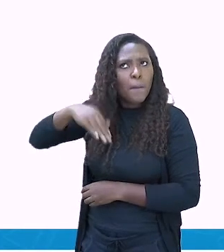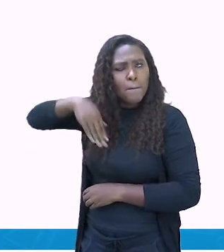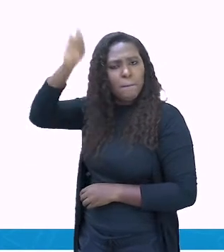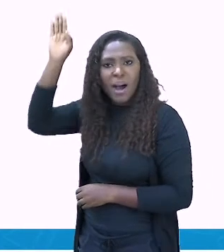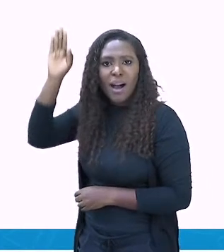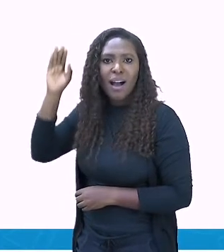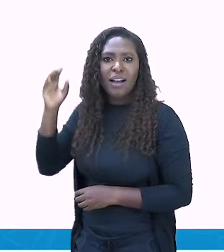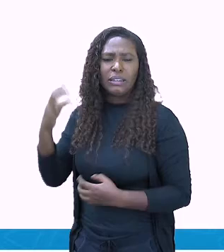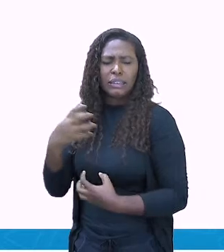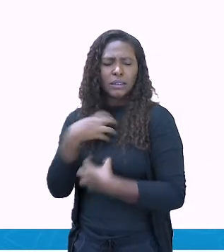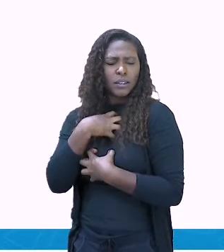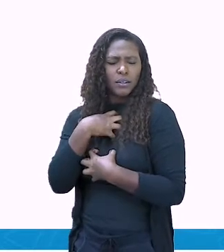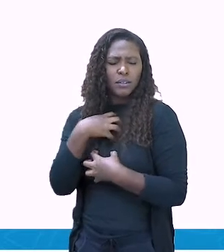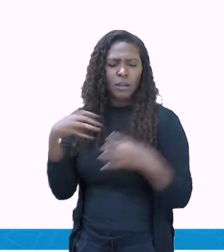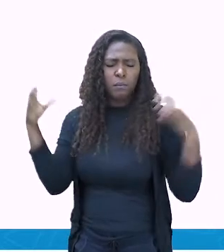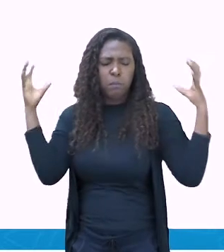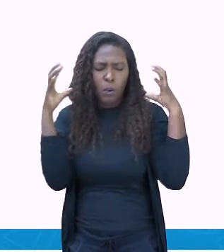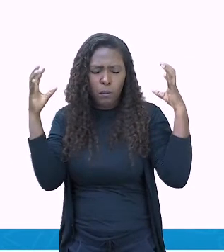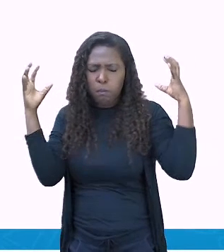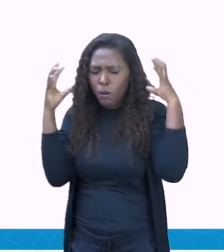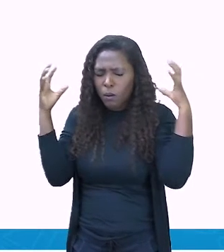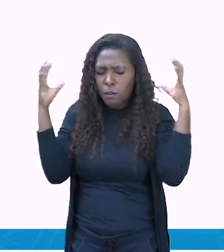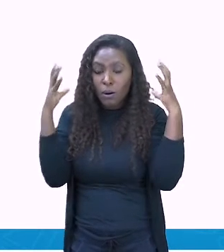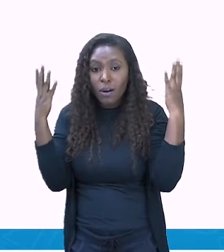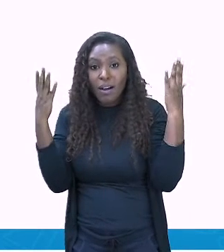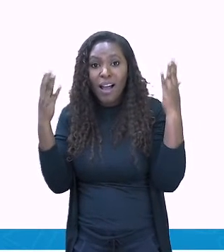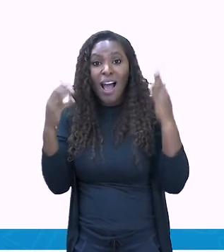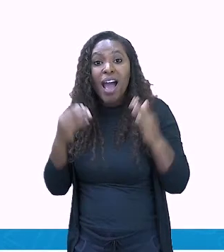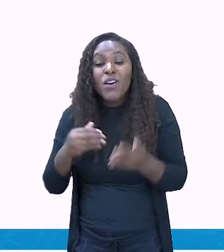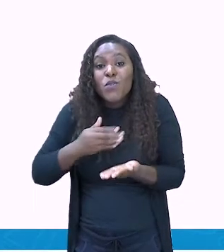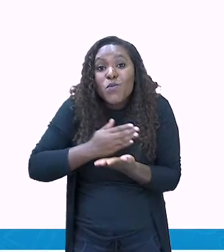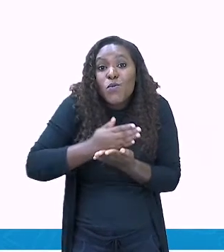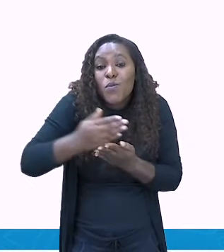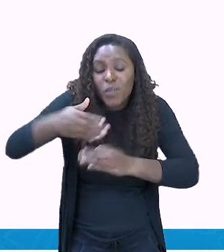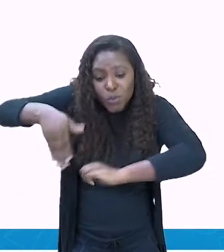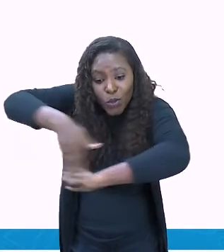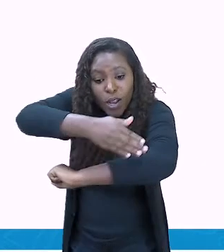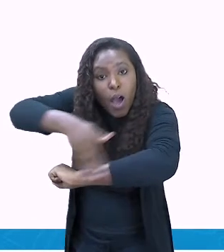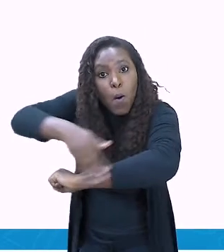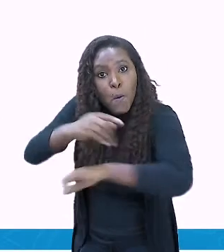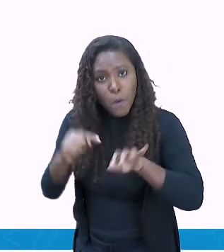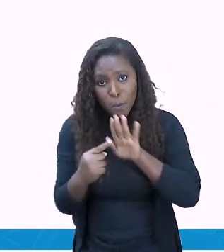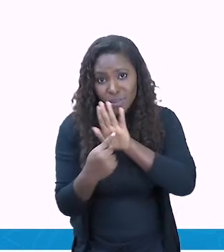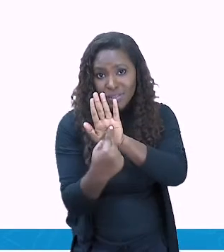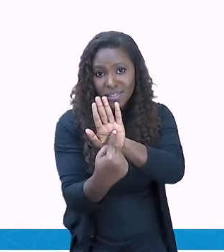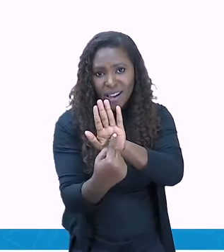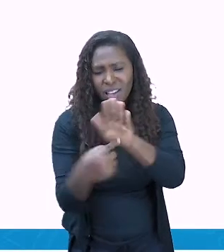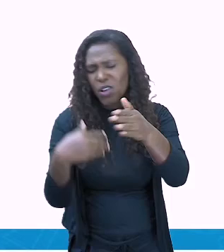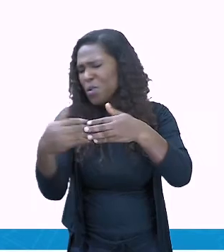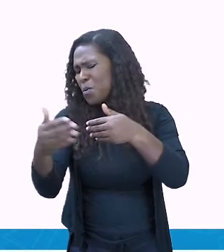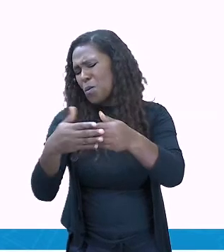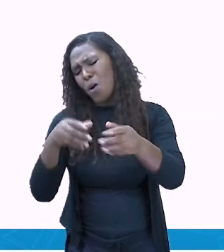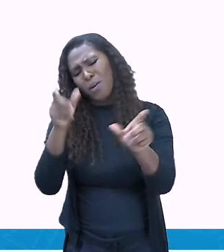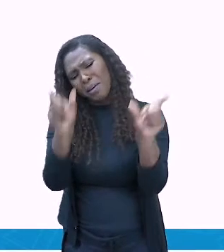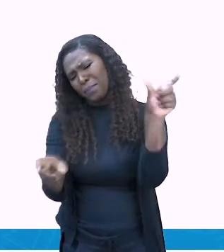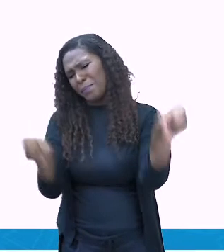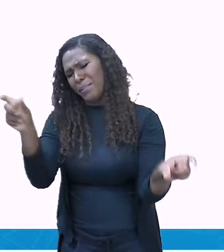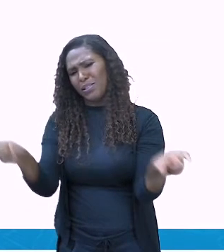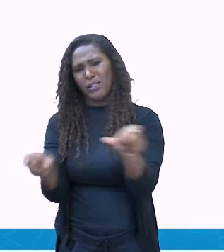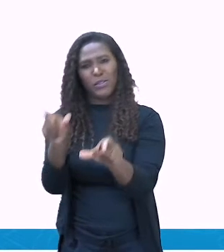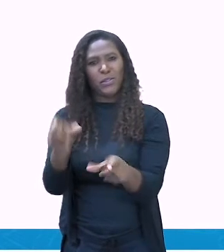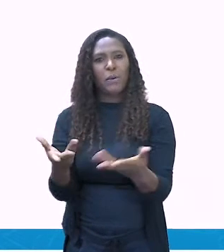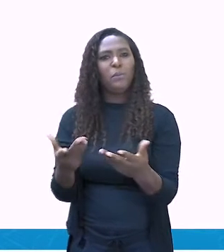ruas, onde qualquer um podia curtir. Dessa forma, o caráter democrático do rap já se